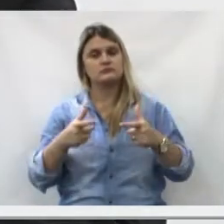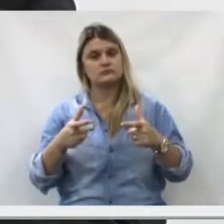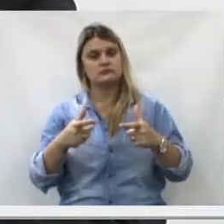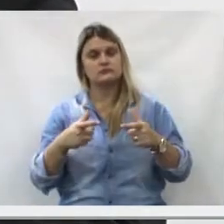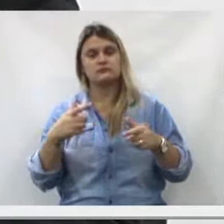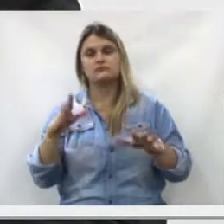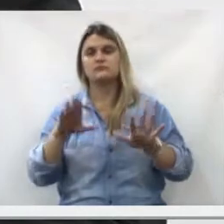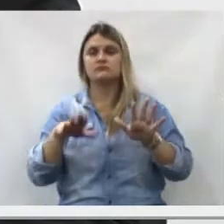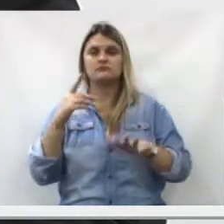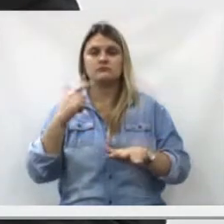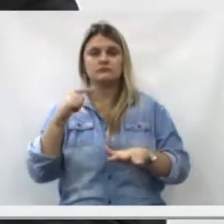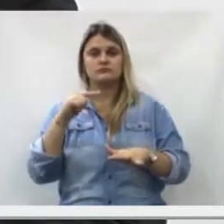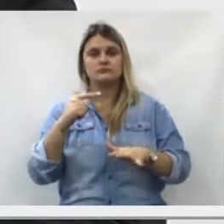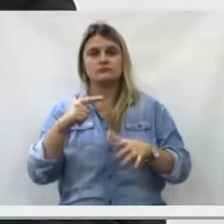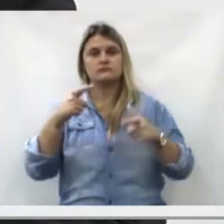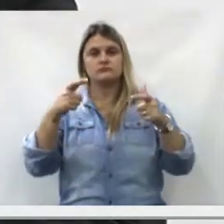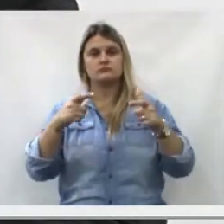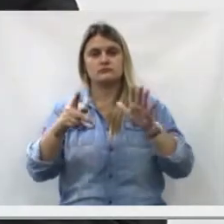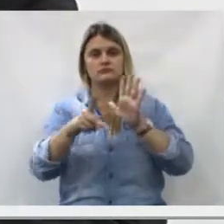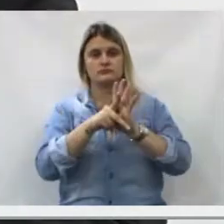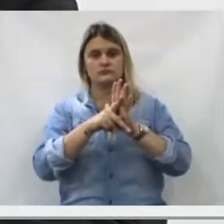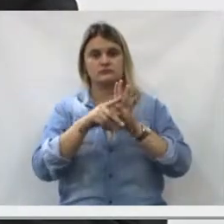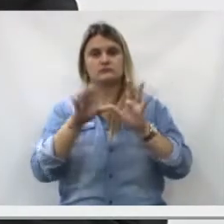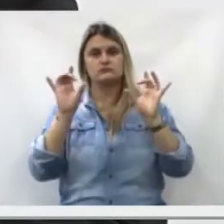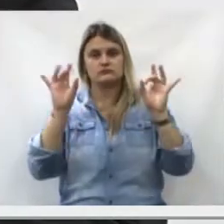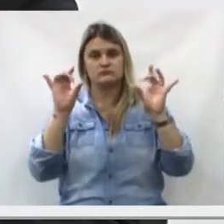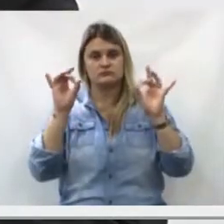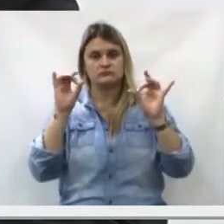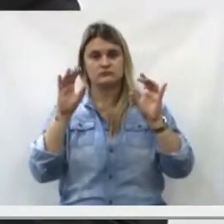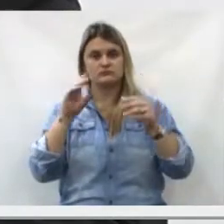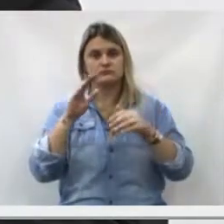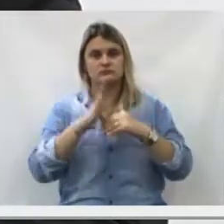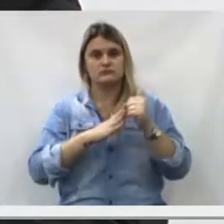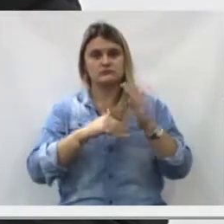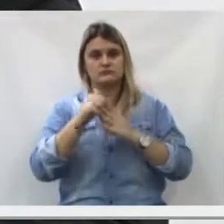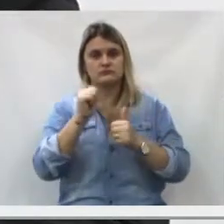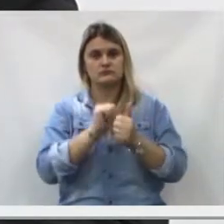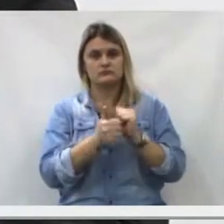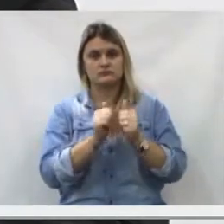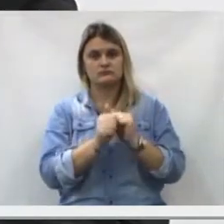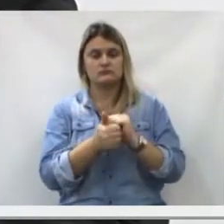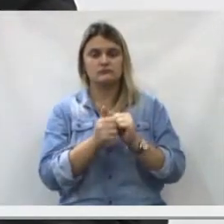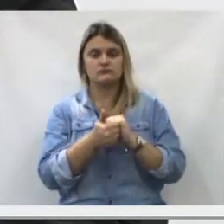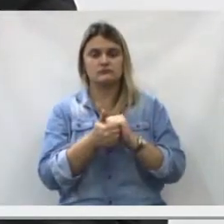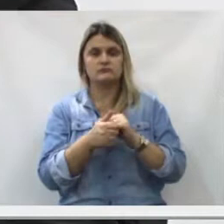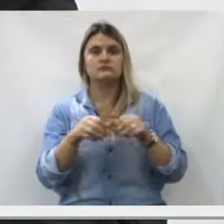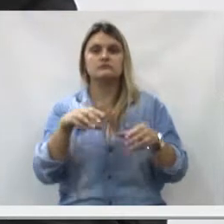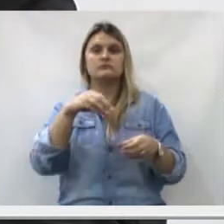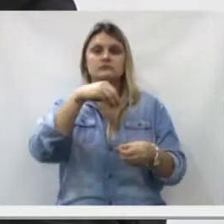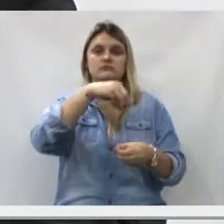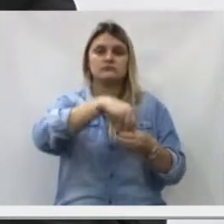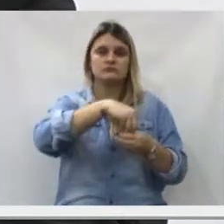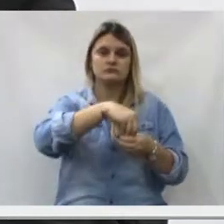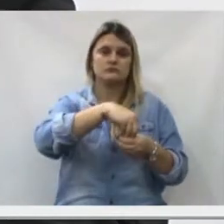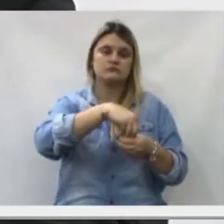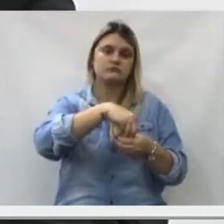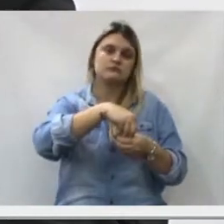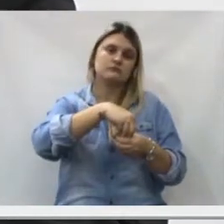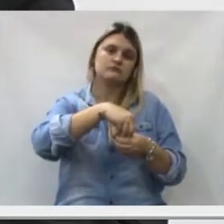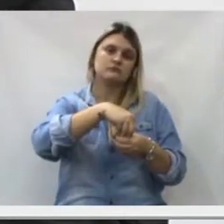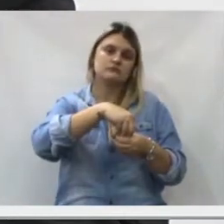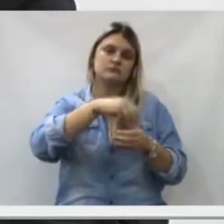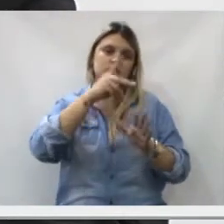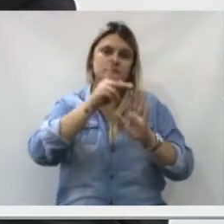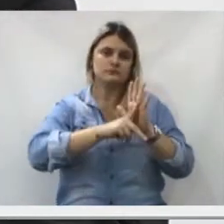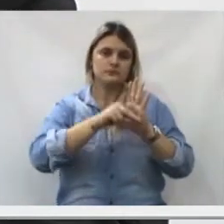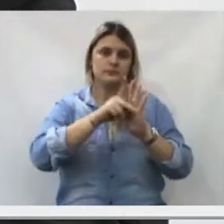de regiões diferenciadas, regiões que talvez não tenham, às vezes, um ginásio, uma outra situação para